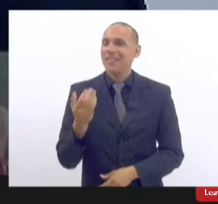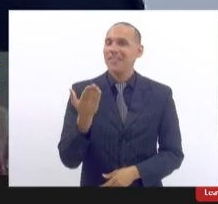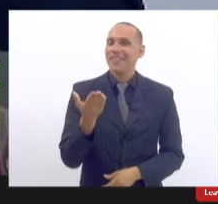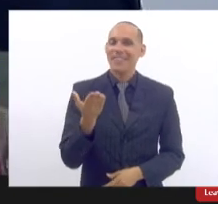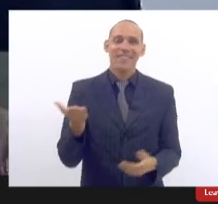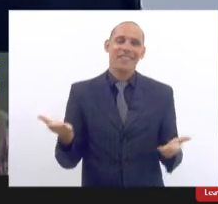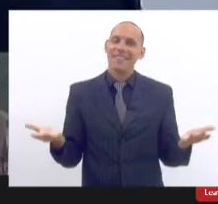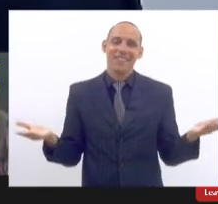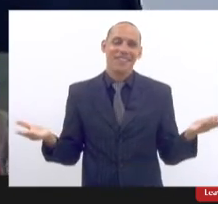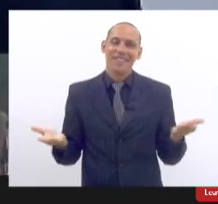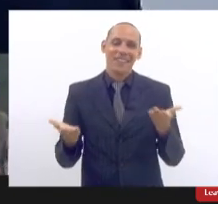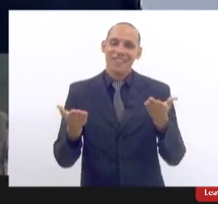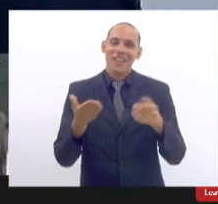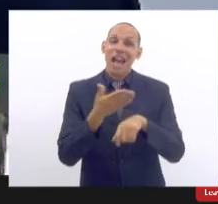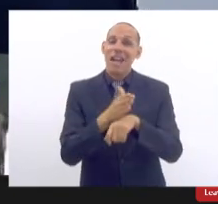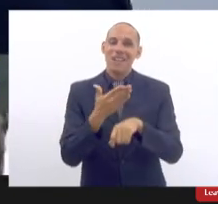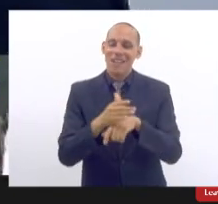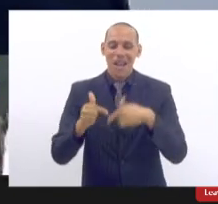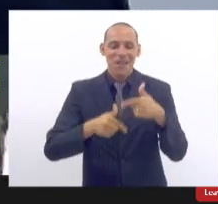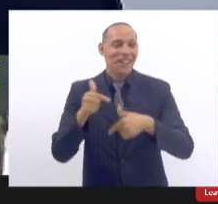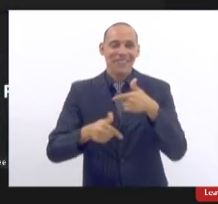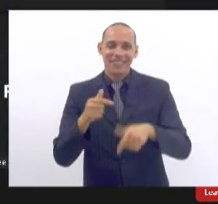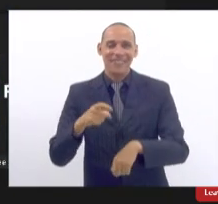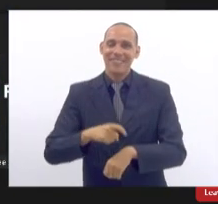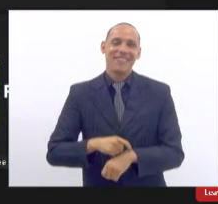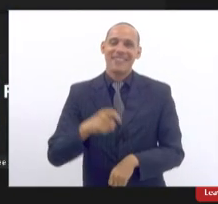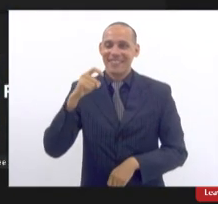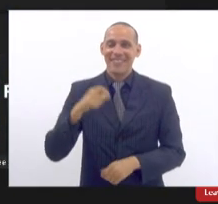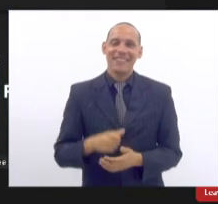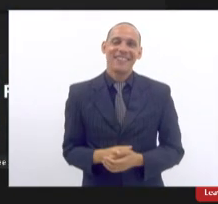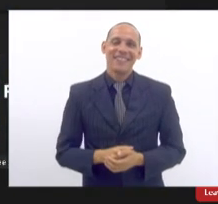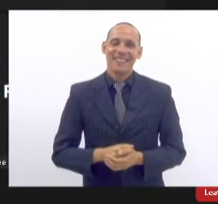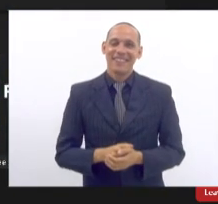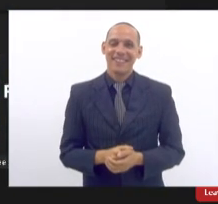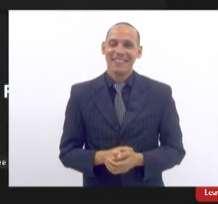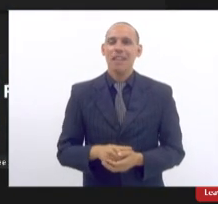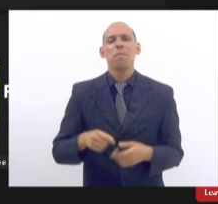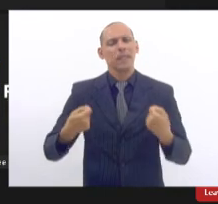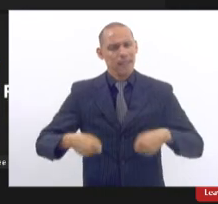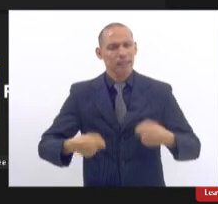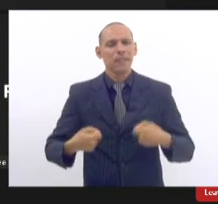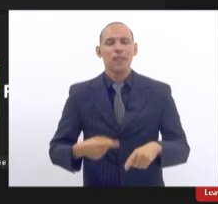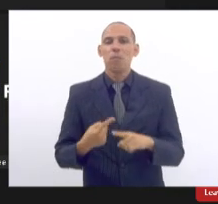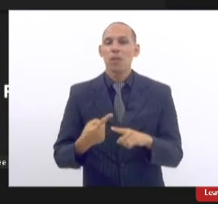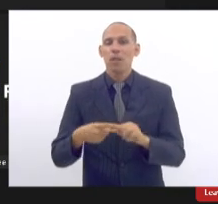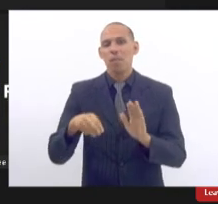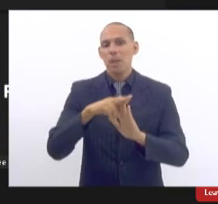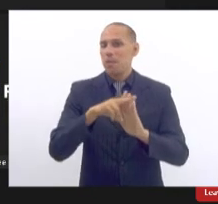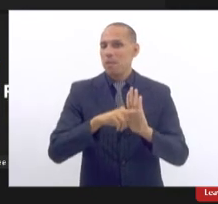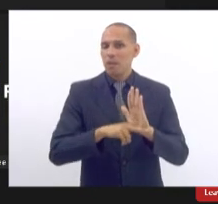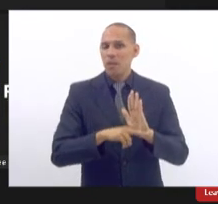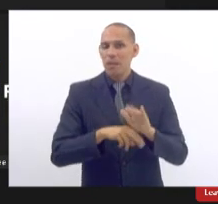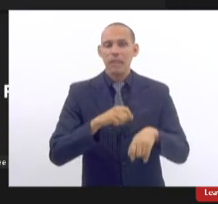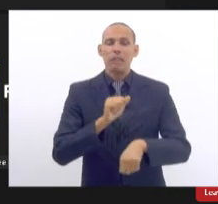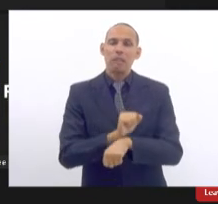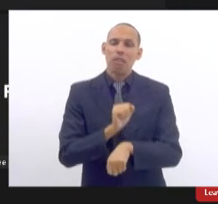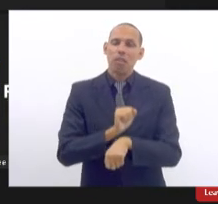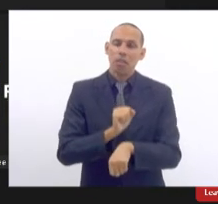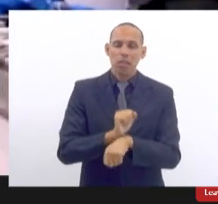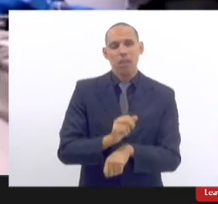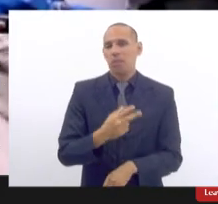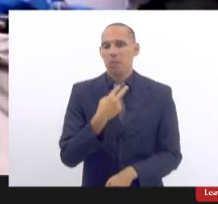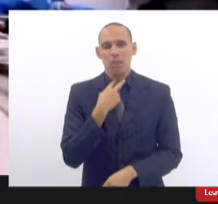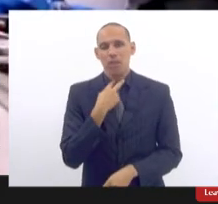você é prática operacional mas tem que ser que na regulação não dá para a gente esperar muito tempo